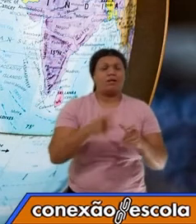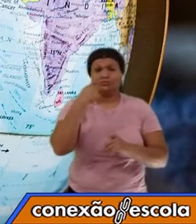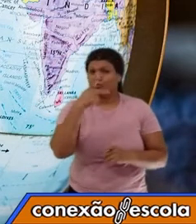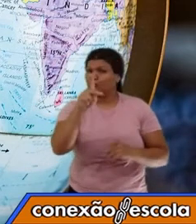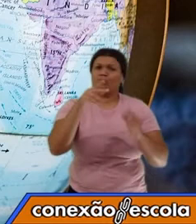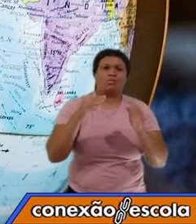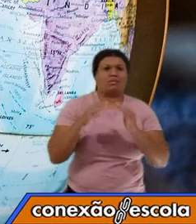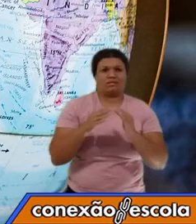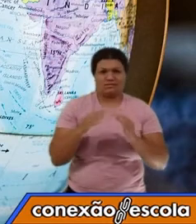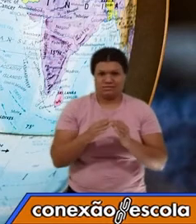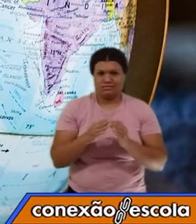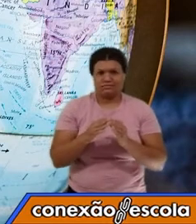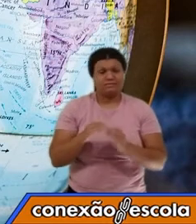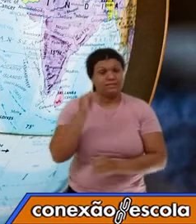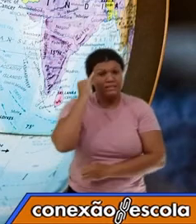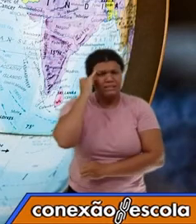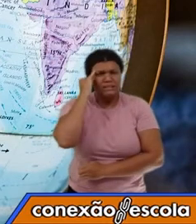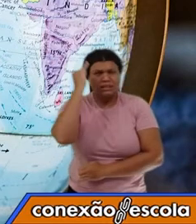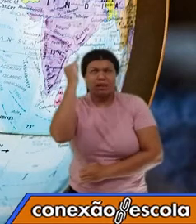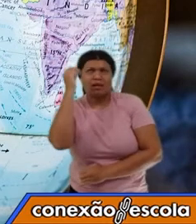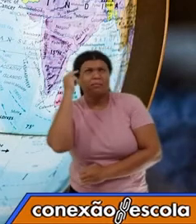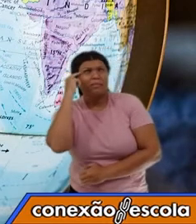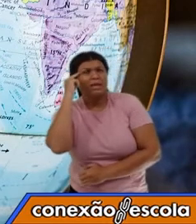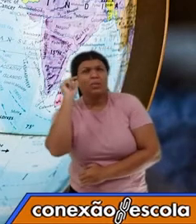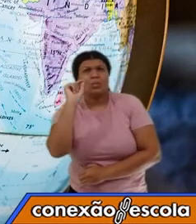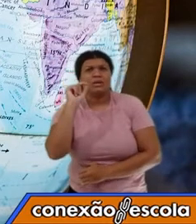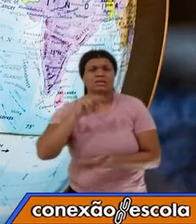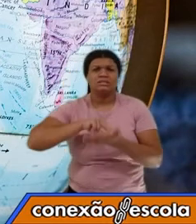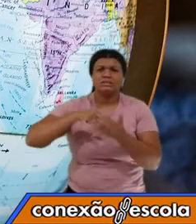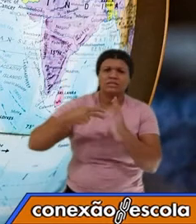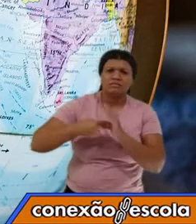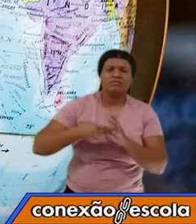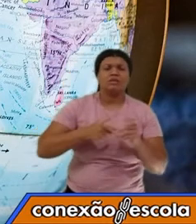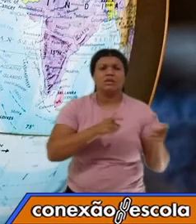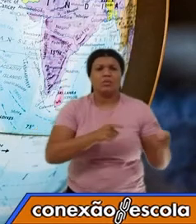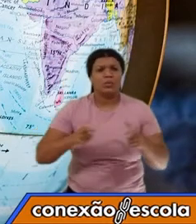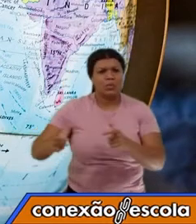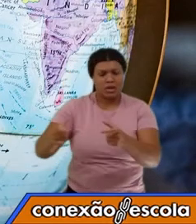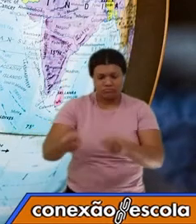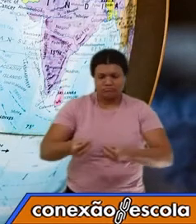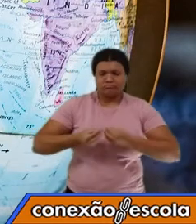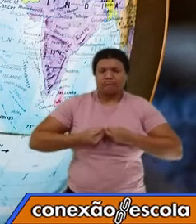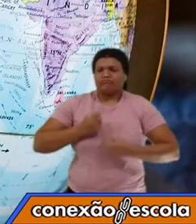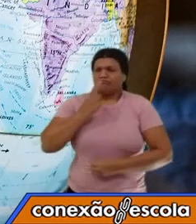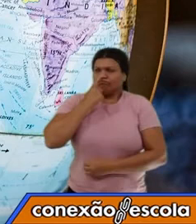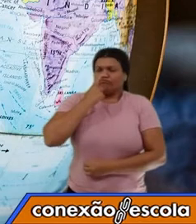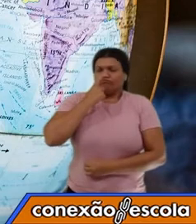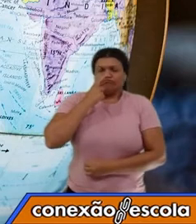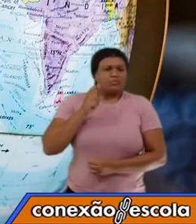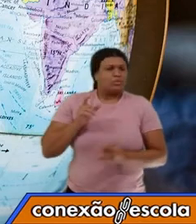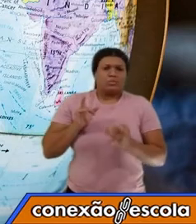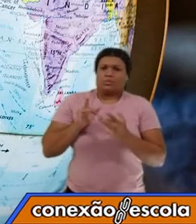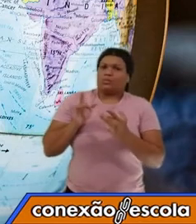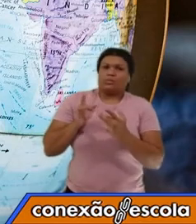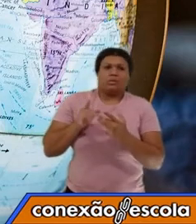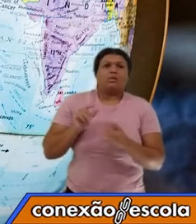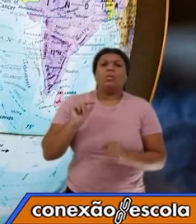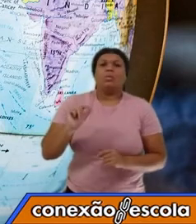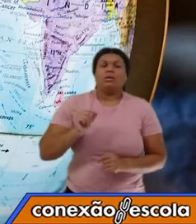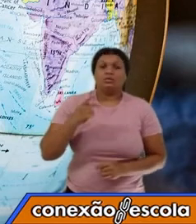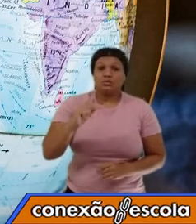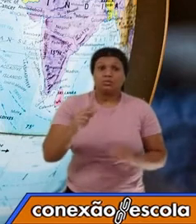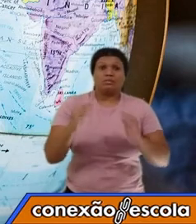casa. E a ideia do lugar, que traz identidade, funciona assim. A sua casa traz a